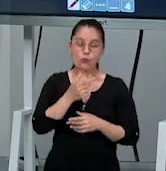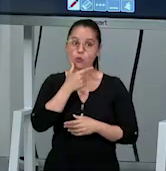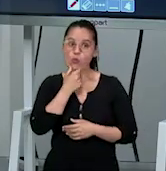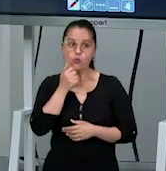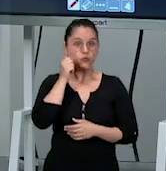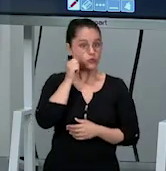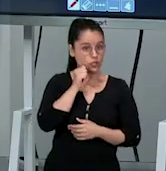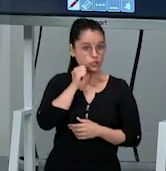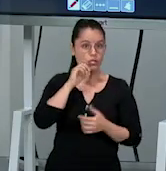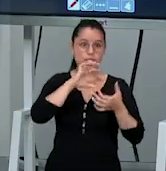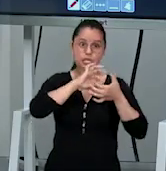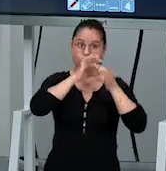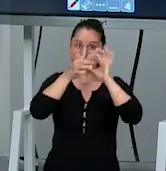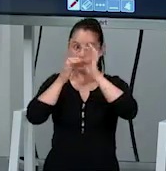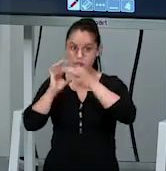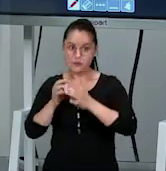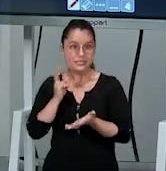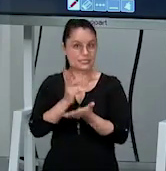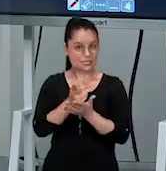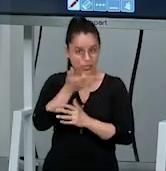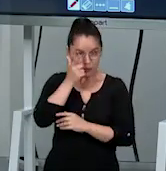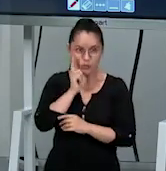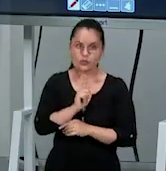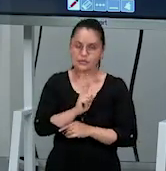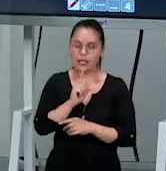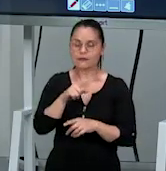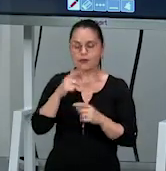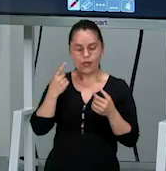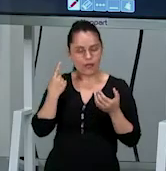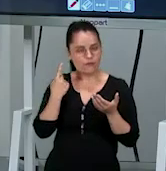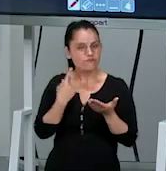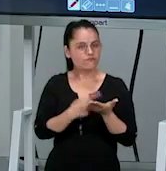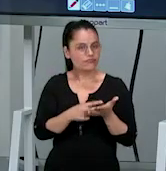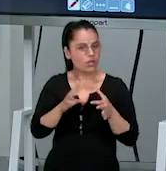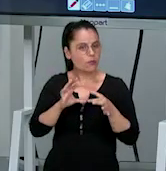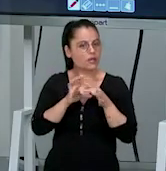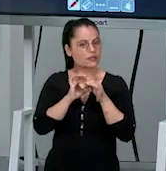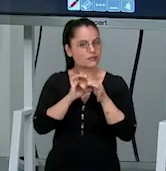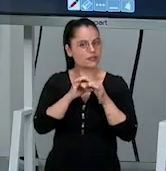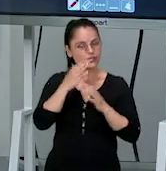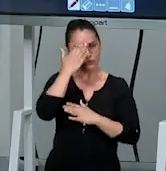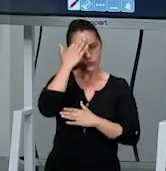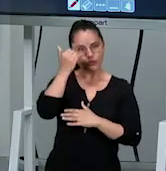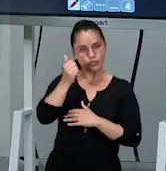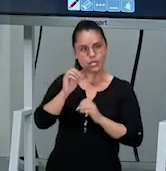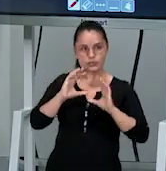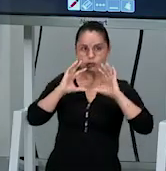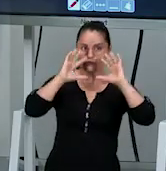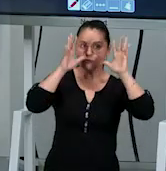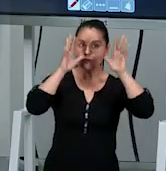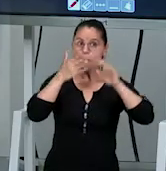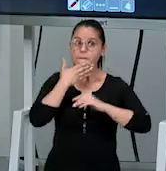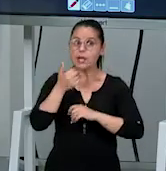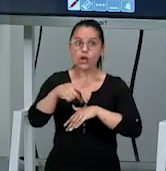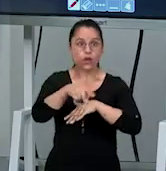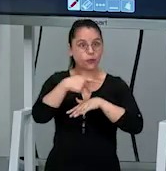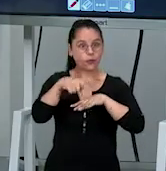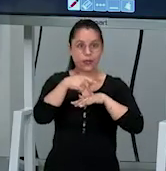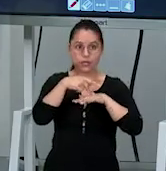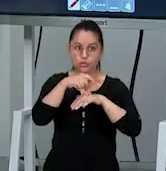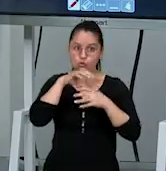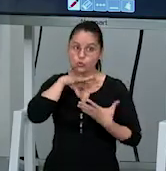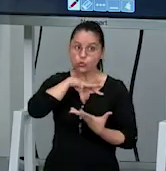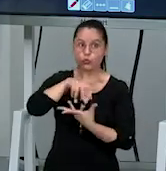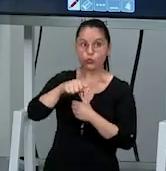nas Olimpíadas. Ok? Então foi uma panceria de sucesso, mas o nosso vôlei alavancou. Nós somos um dos melhores países do mundo aí no vôlei.